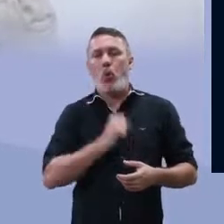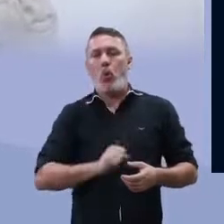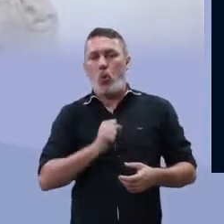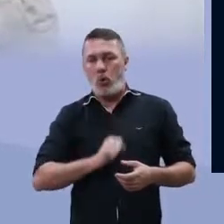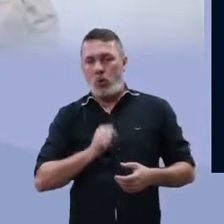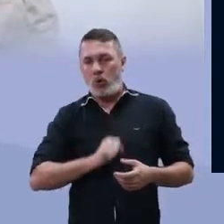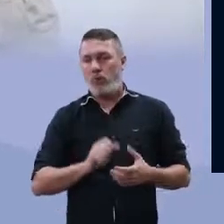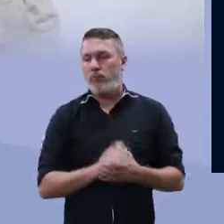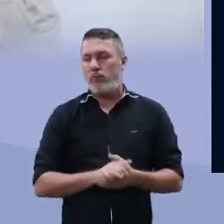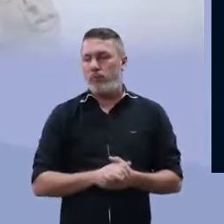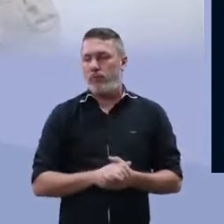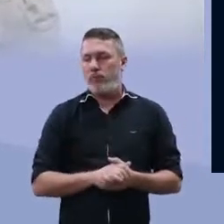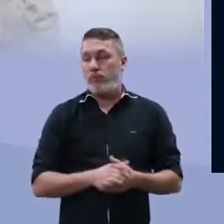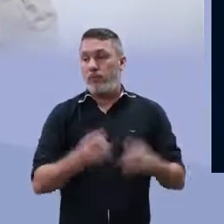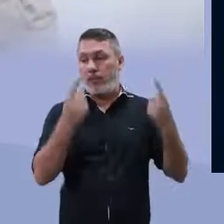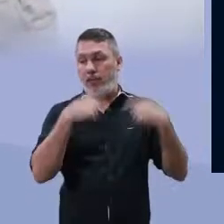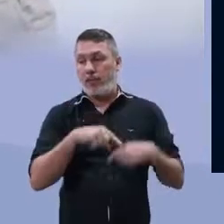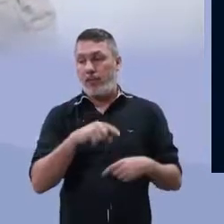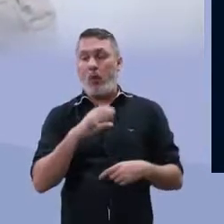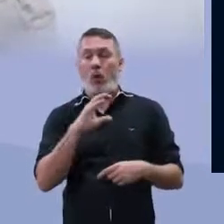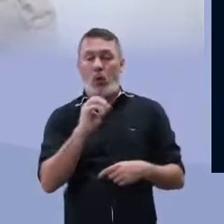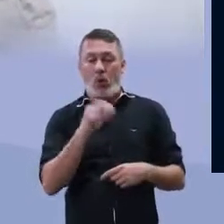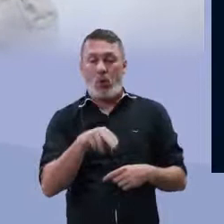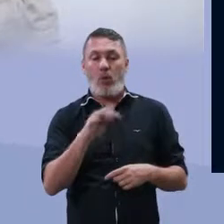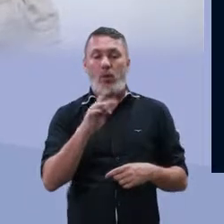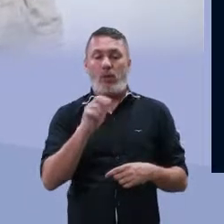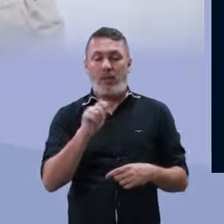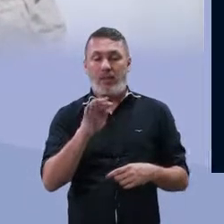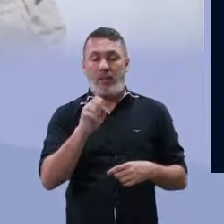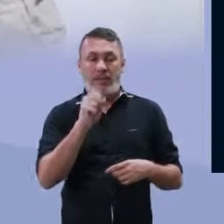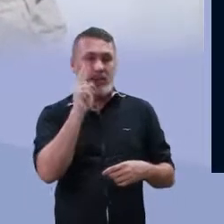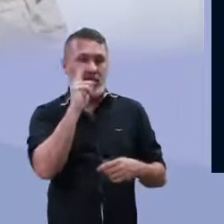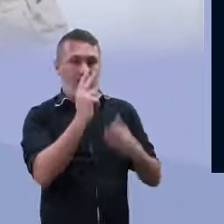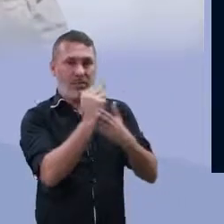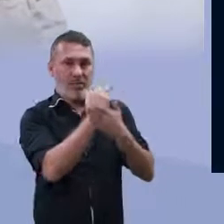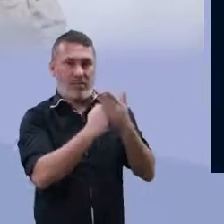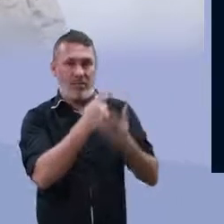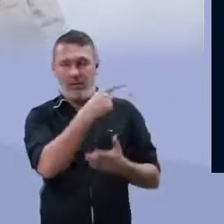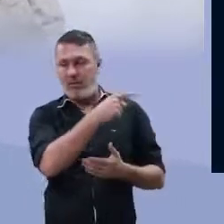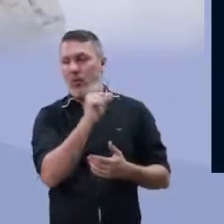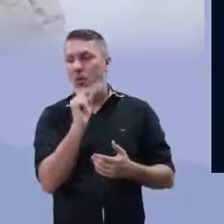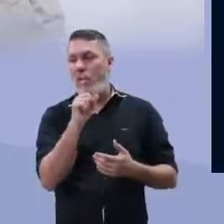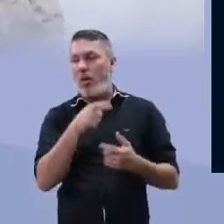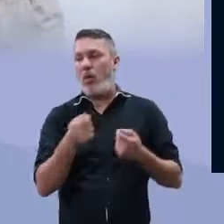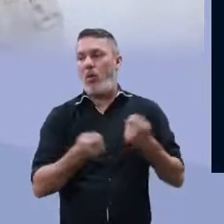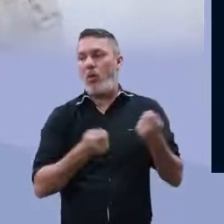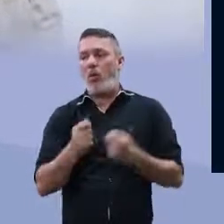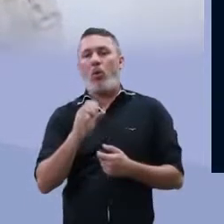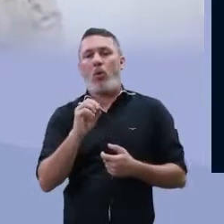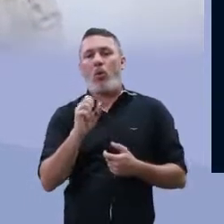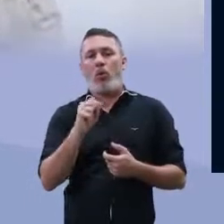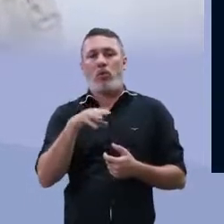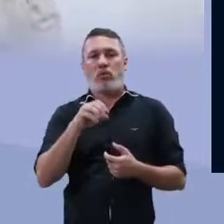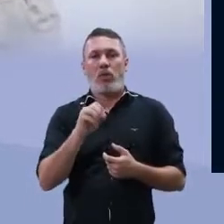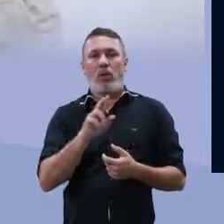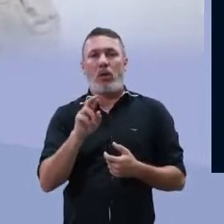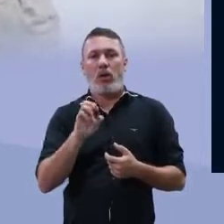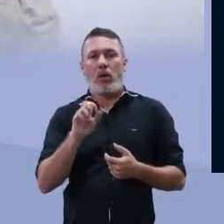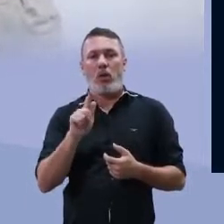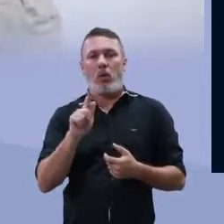desse protozoário. Os vaculos contráteis que estão presentes aí, eles servem para a